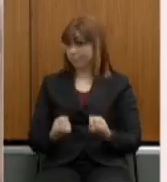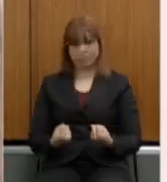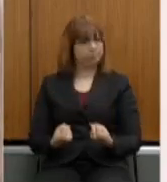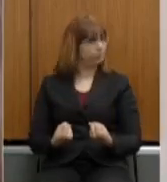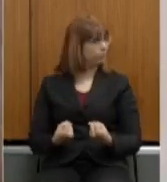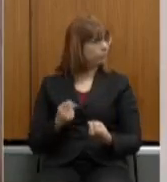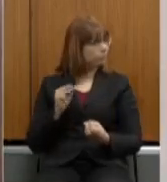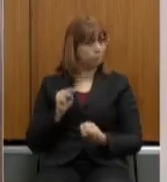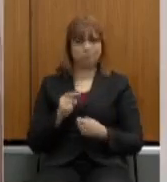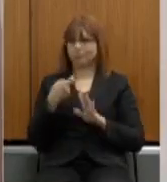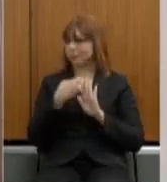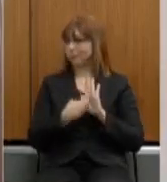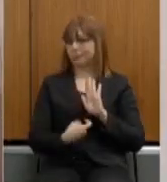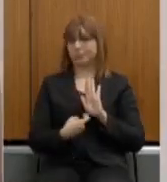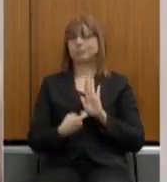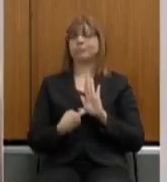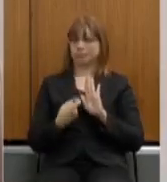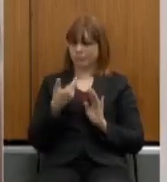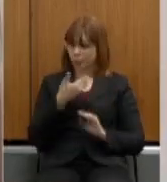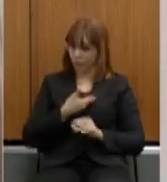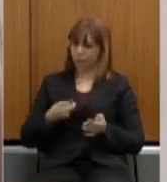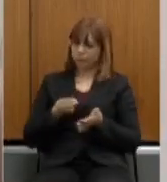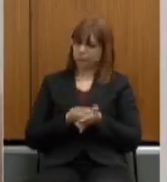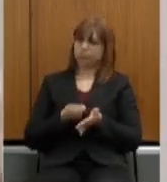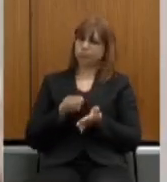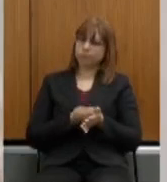insistência do próprio governo,